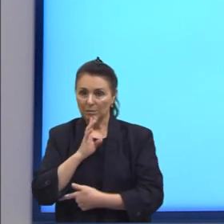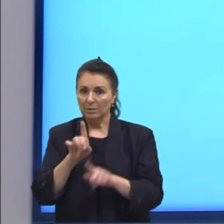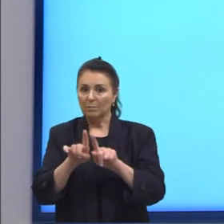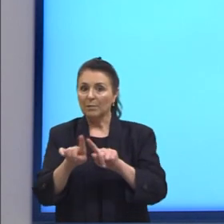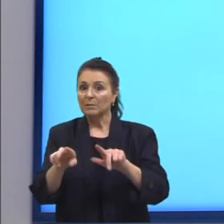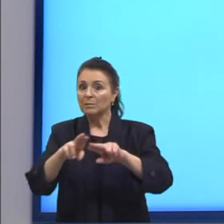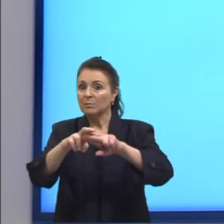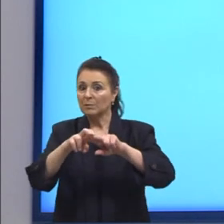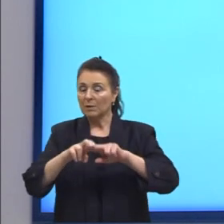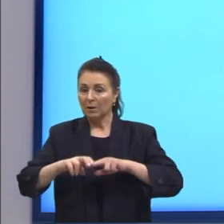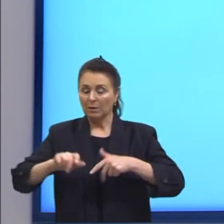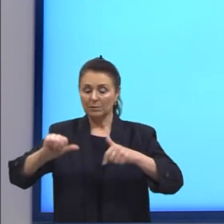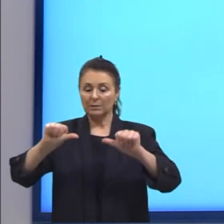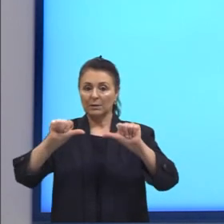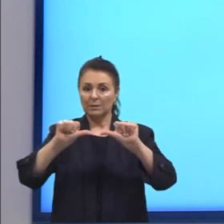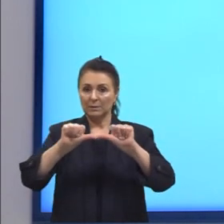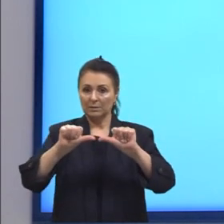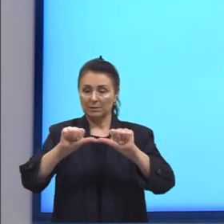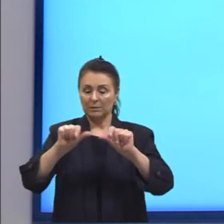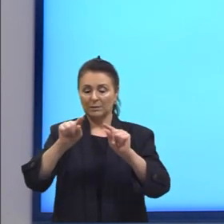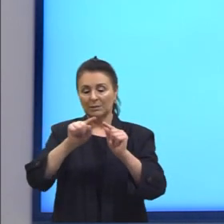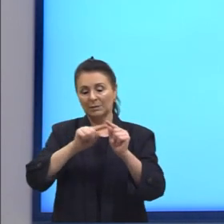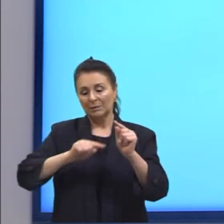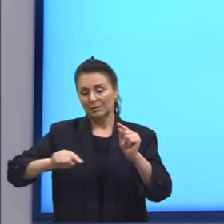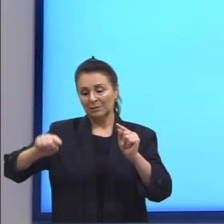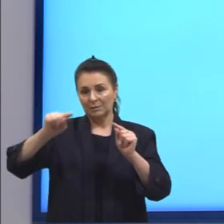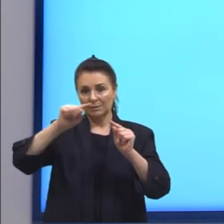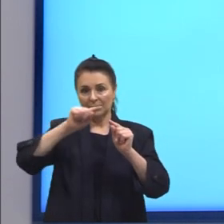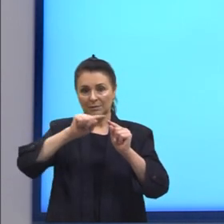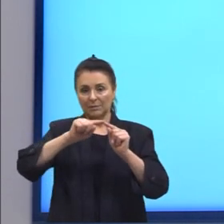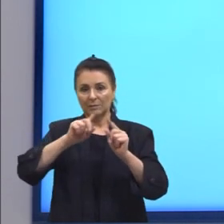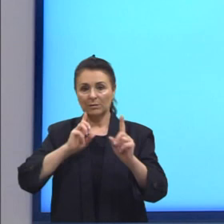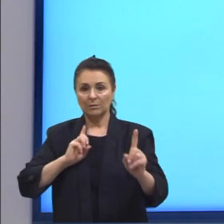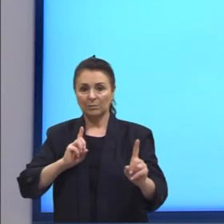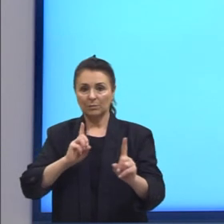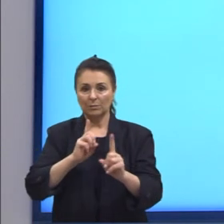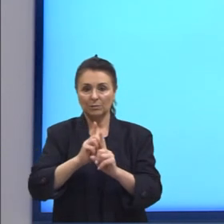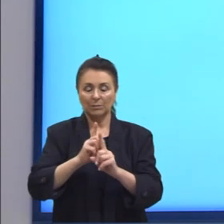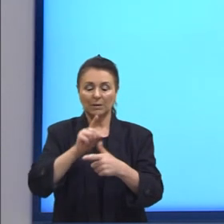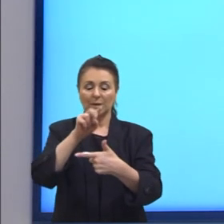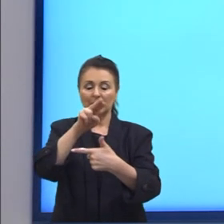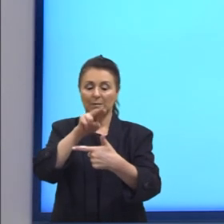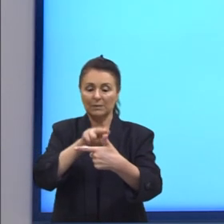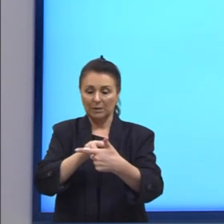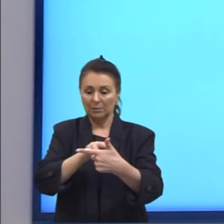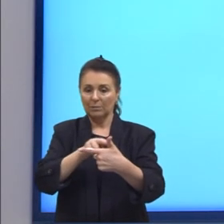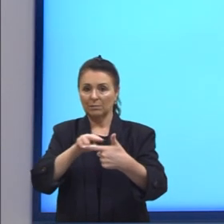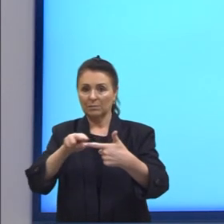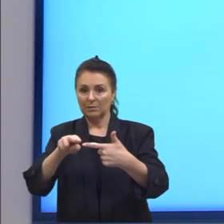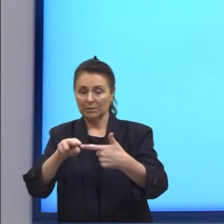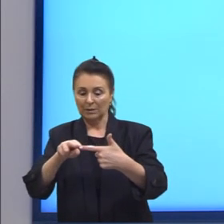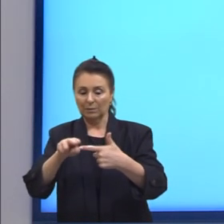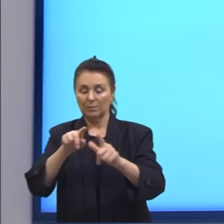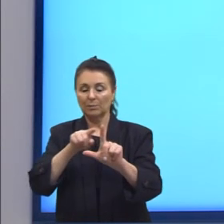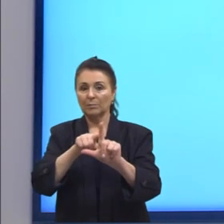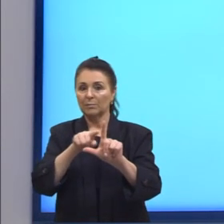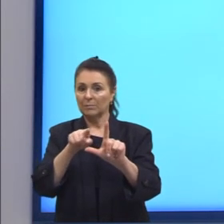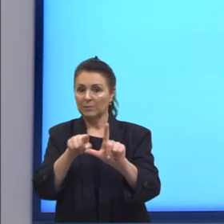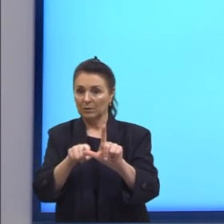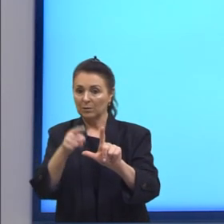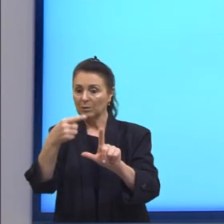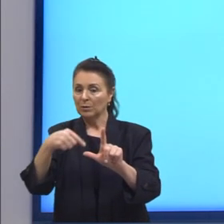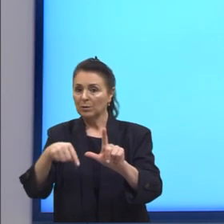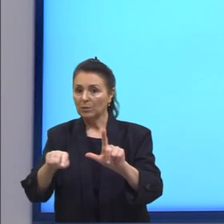simetria do ciclo trigonométrico, é possível encontrar o valor de seno e cosseno para esses ângulos e os